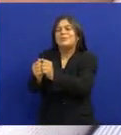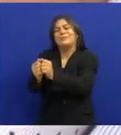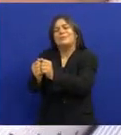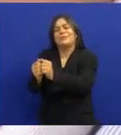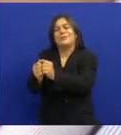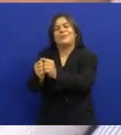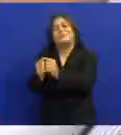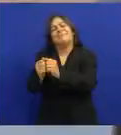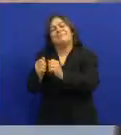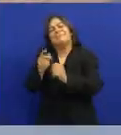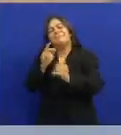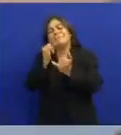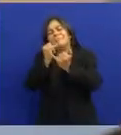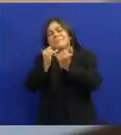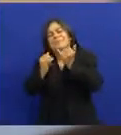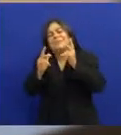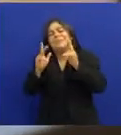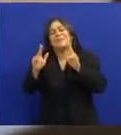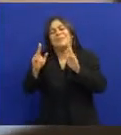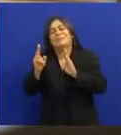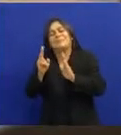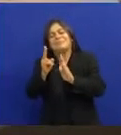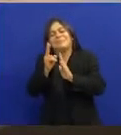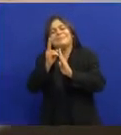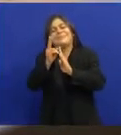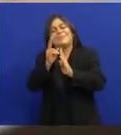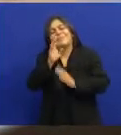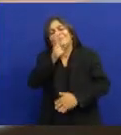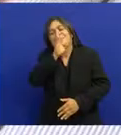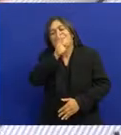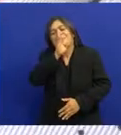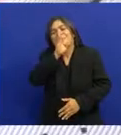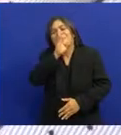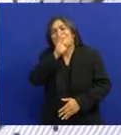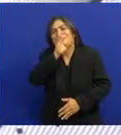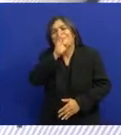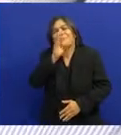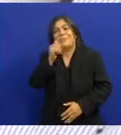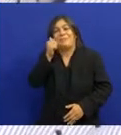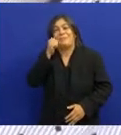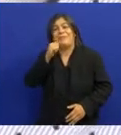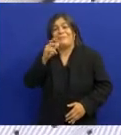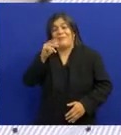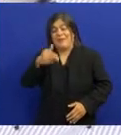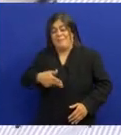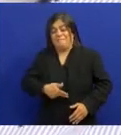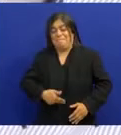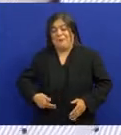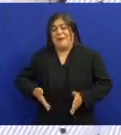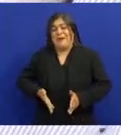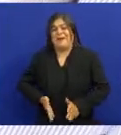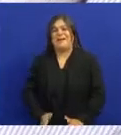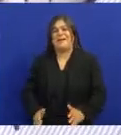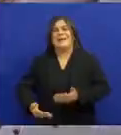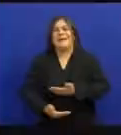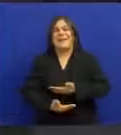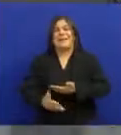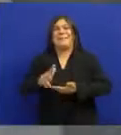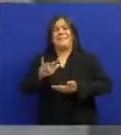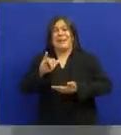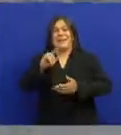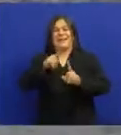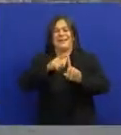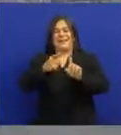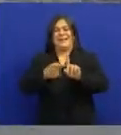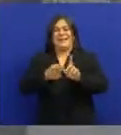Altiva como uma índia Amparada por sua parteira Naturalmente como um canto Iria